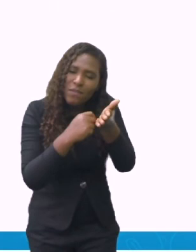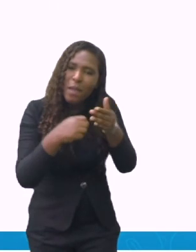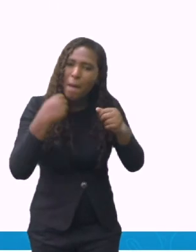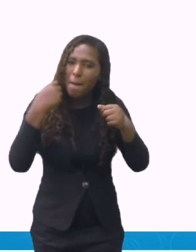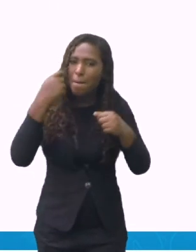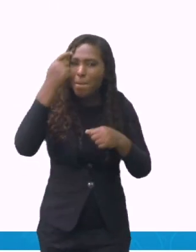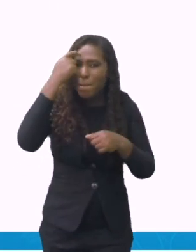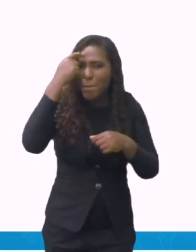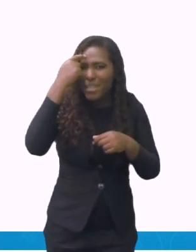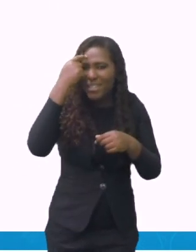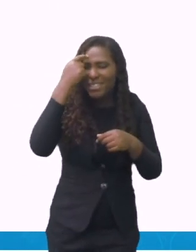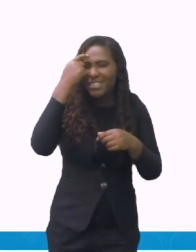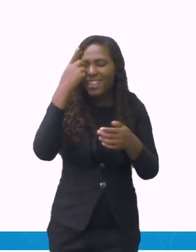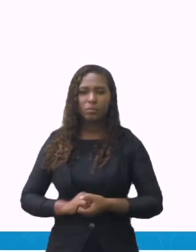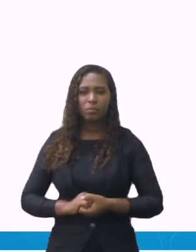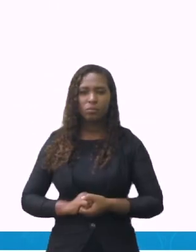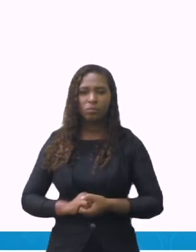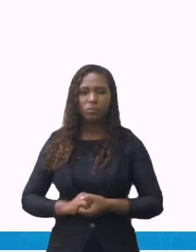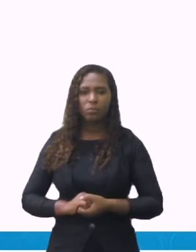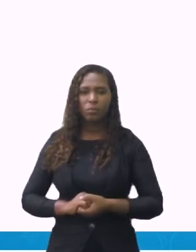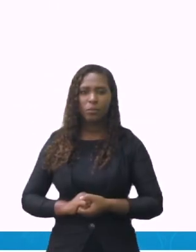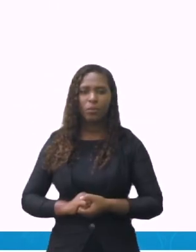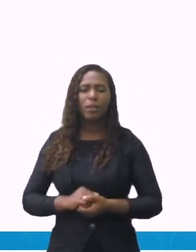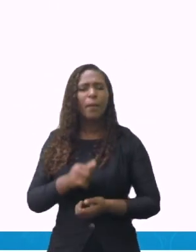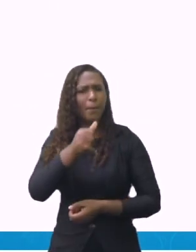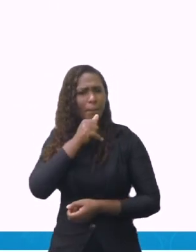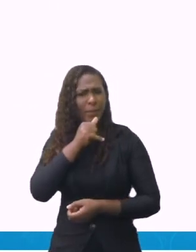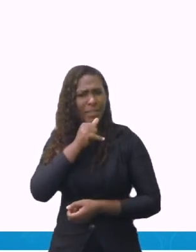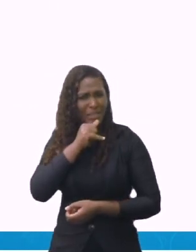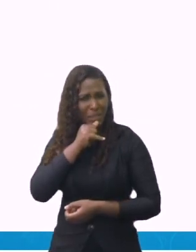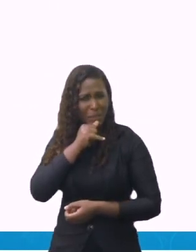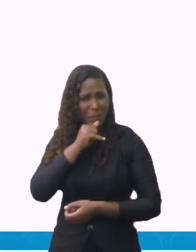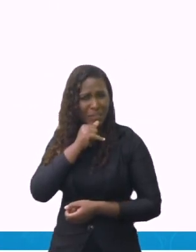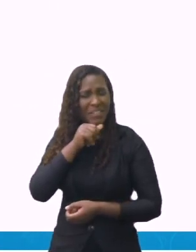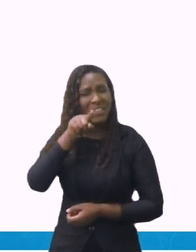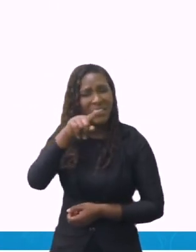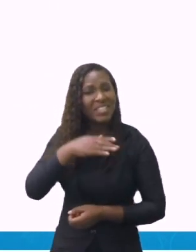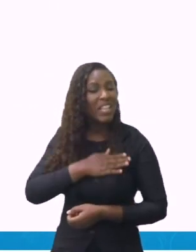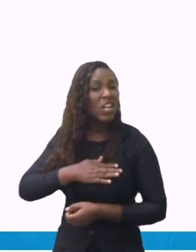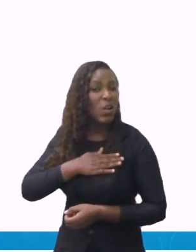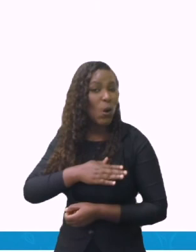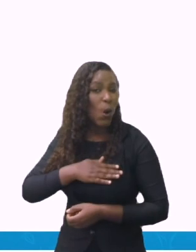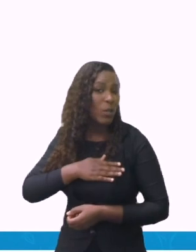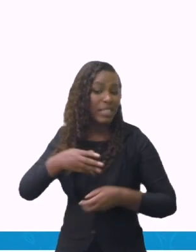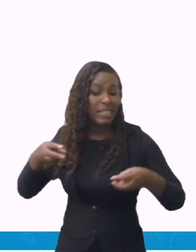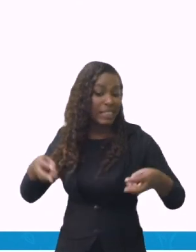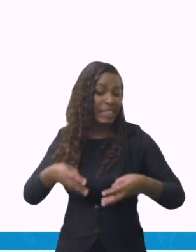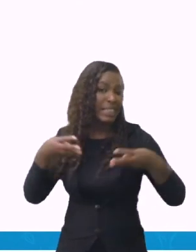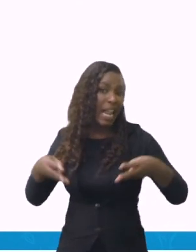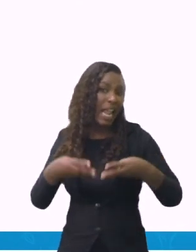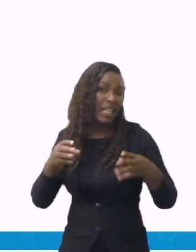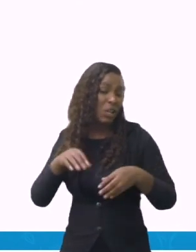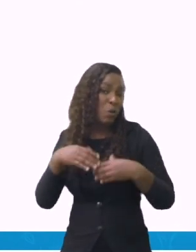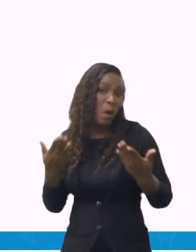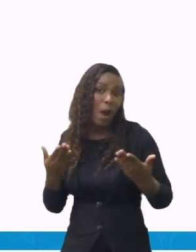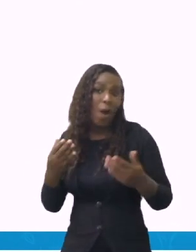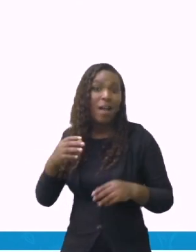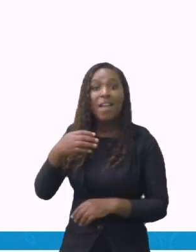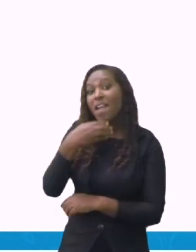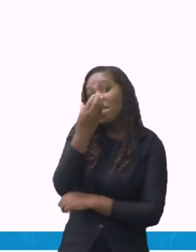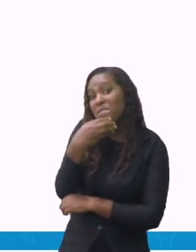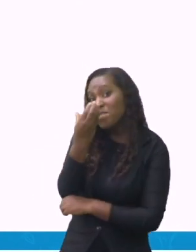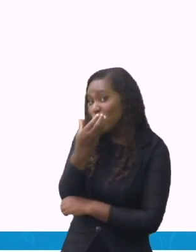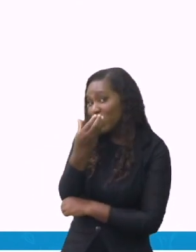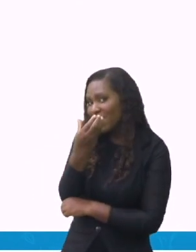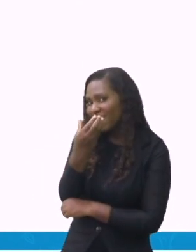palavras que tem nessa receita. Por exemplo, se você gosta de uma salada de frutas, né? Você pode escolher cinco